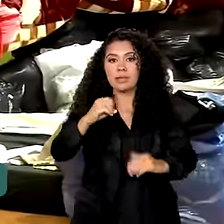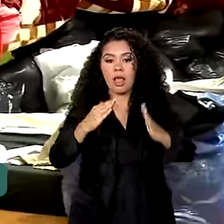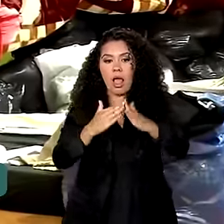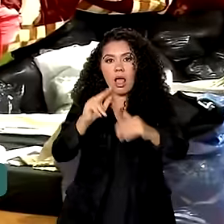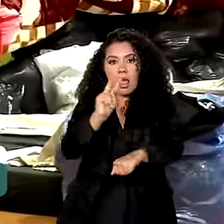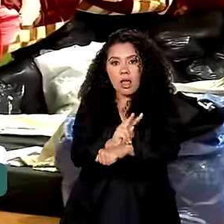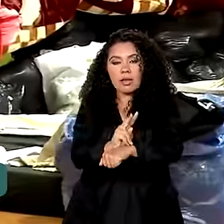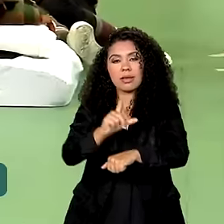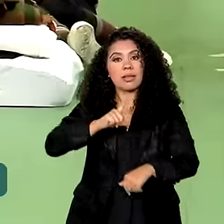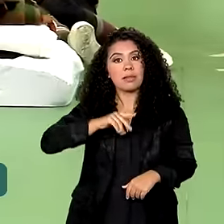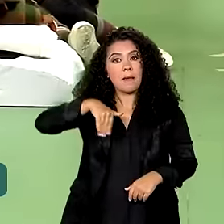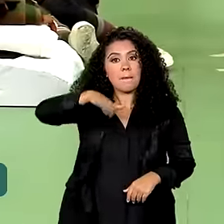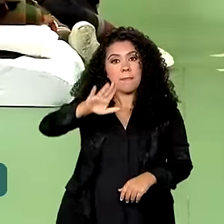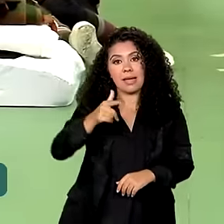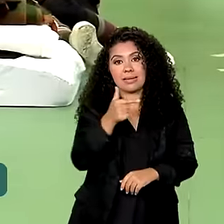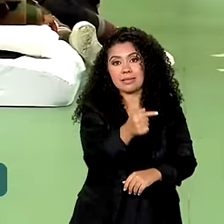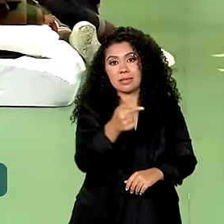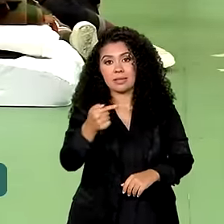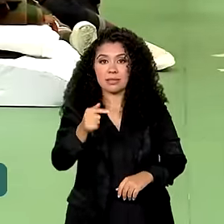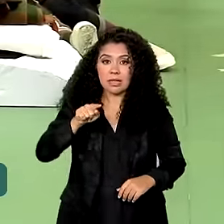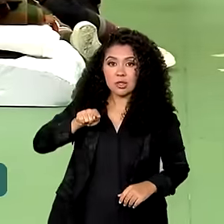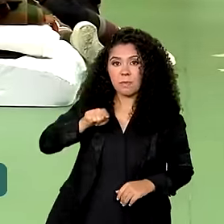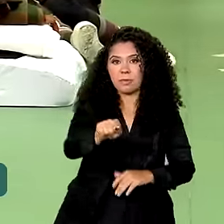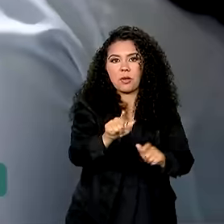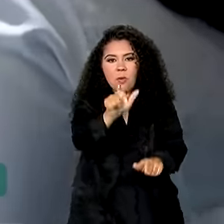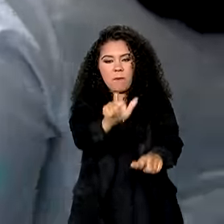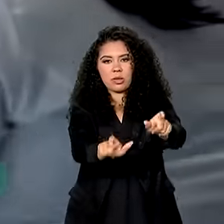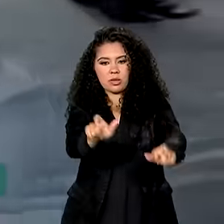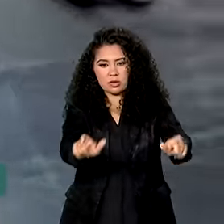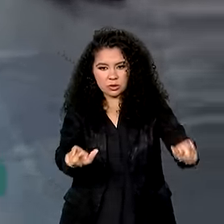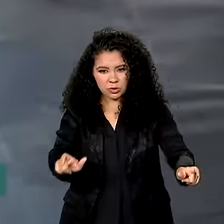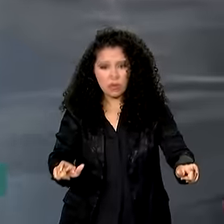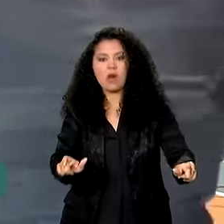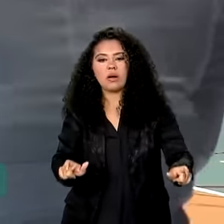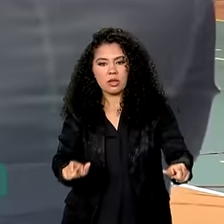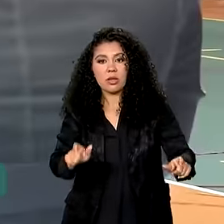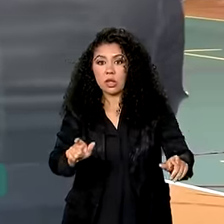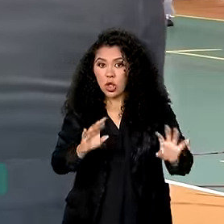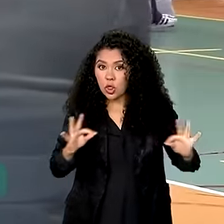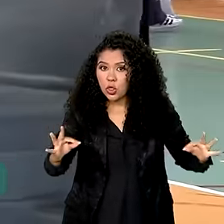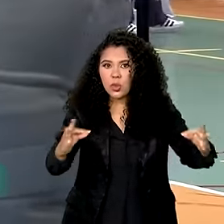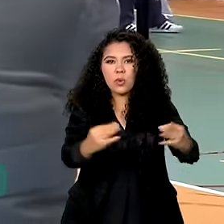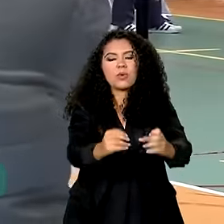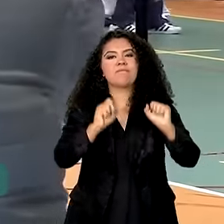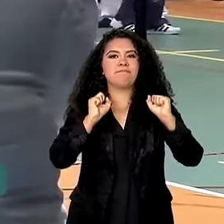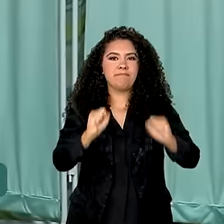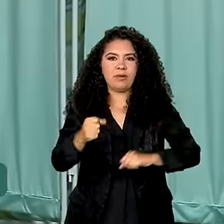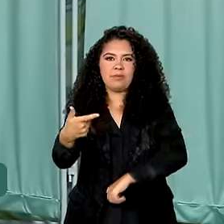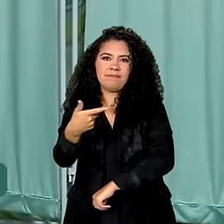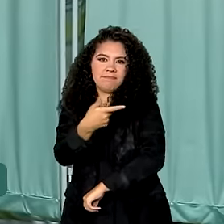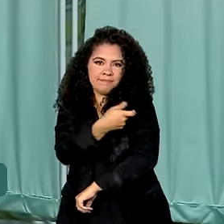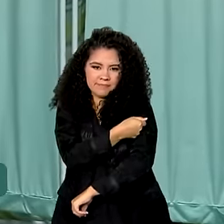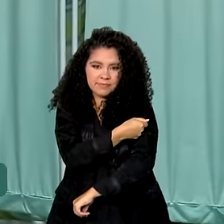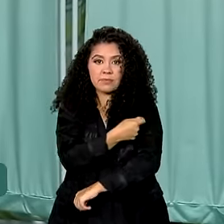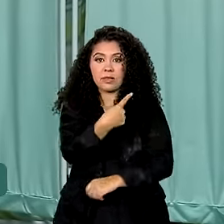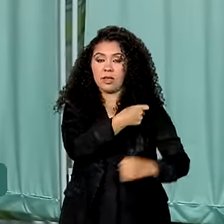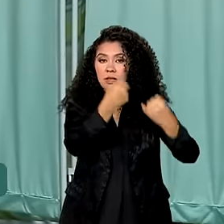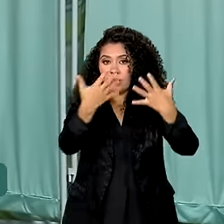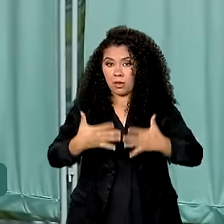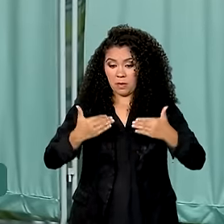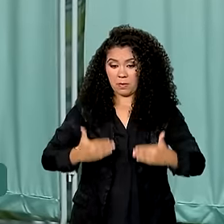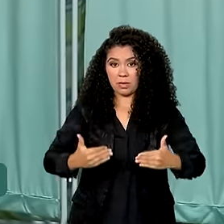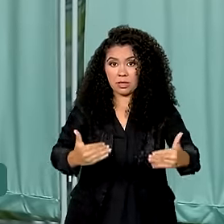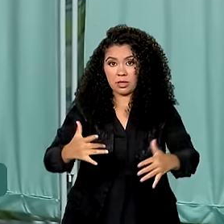mais de 77 mil pessoas. E todas vão poder se imunizar. O Ministério da